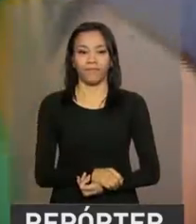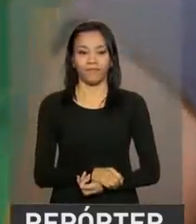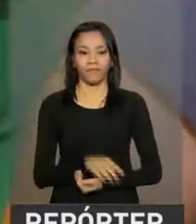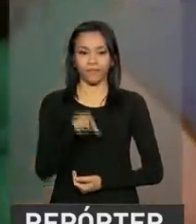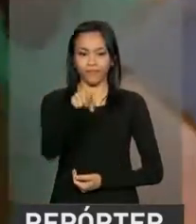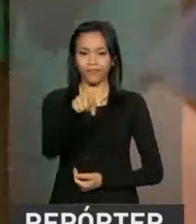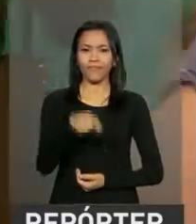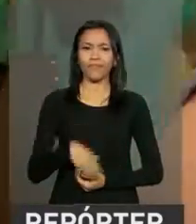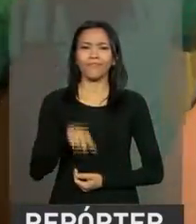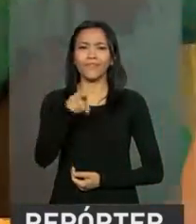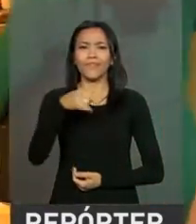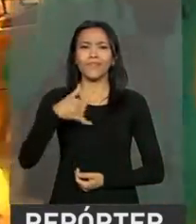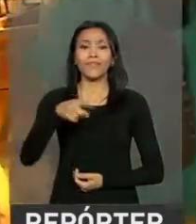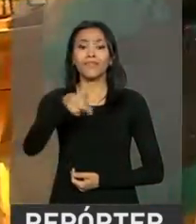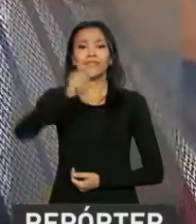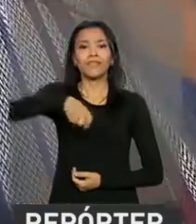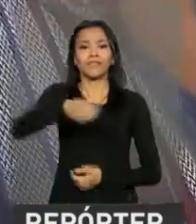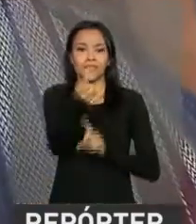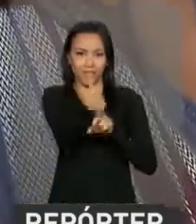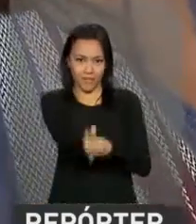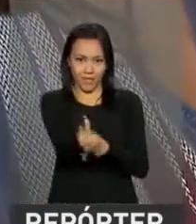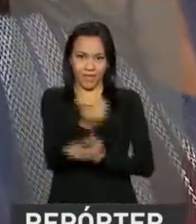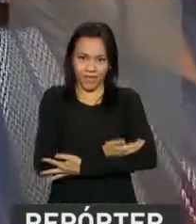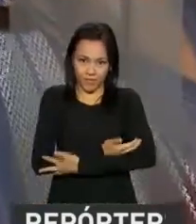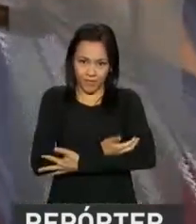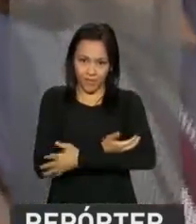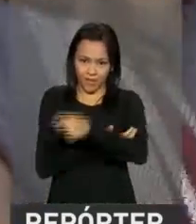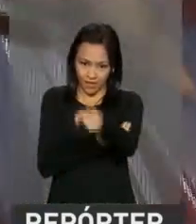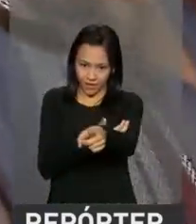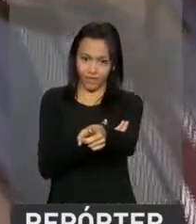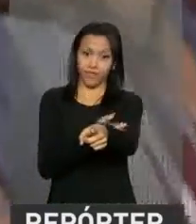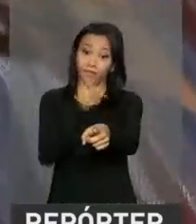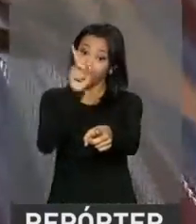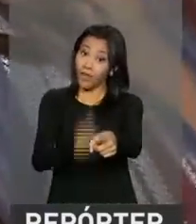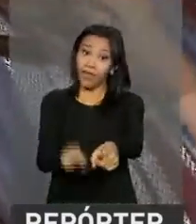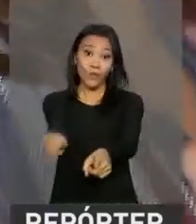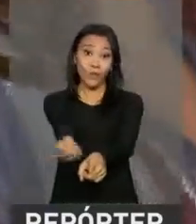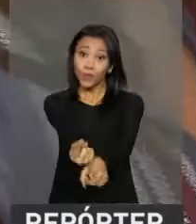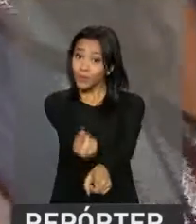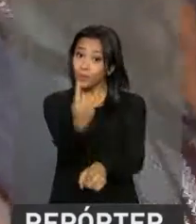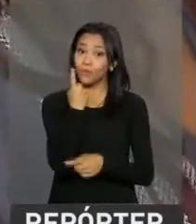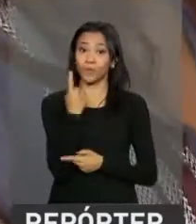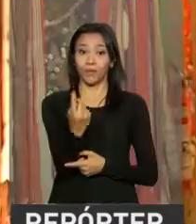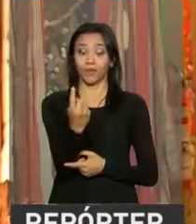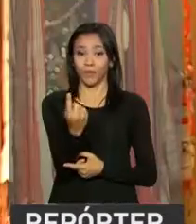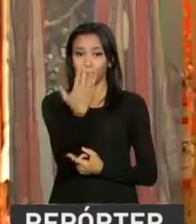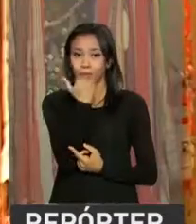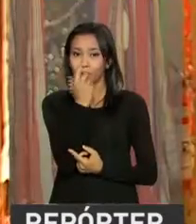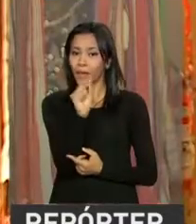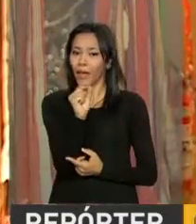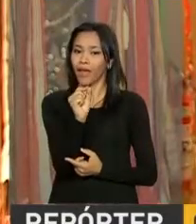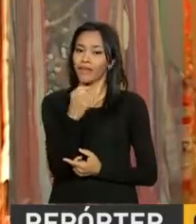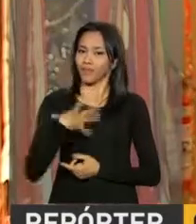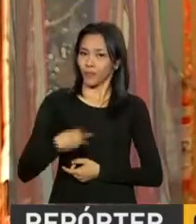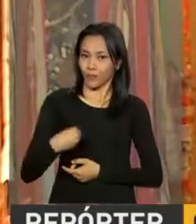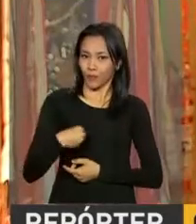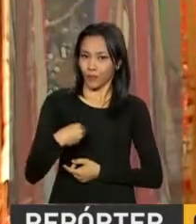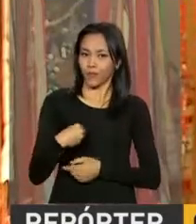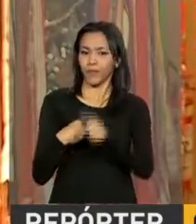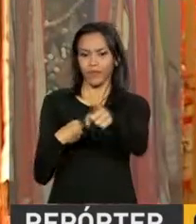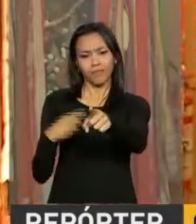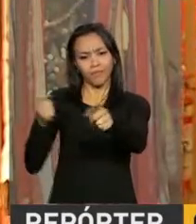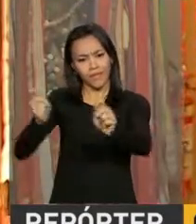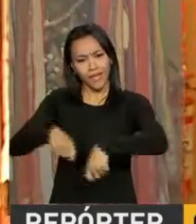O pequeno Gabriel, de 6 meses, tem na amamentação a única fonte de alimentação. Vale a pena, sim, porque